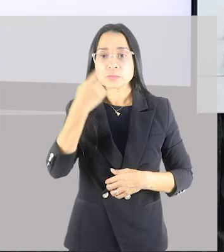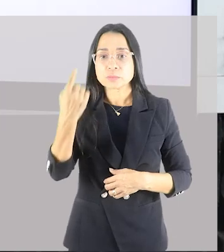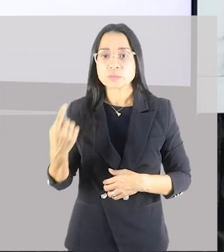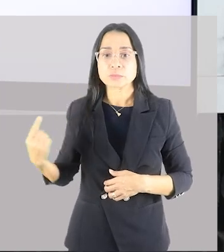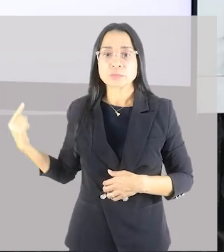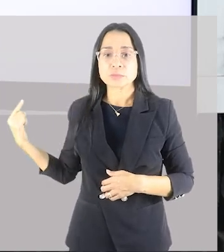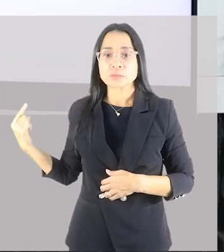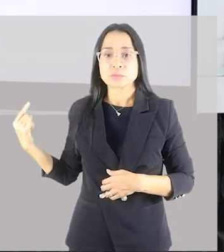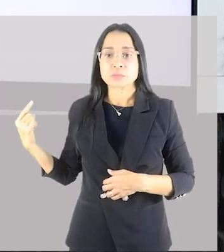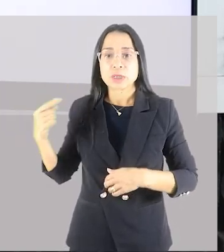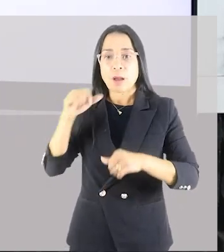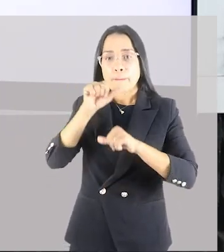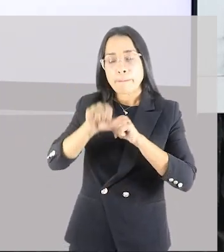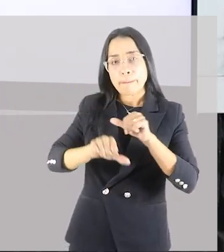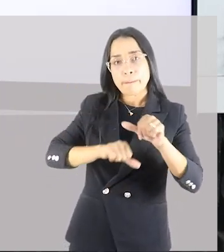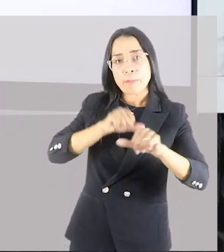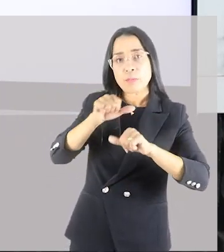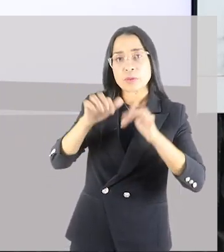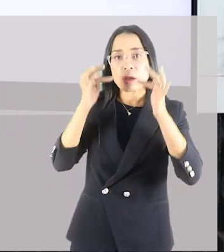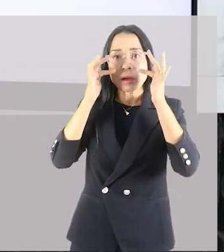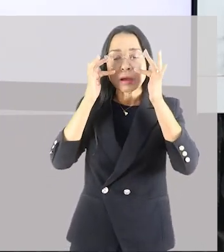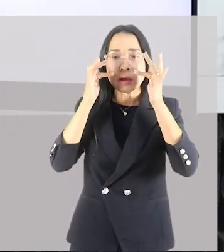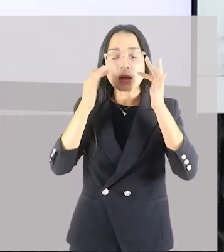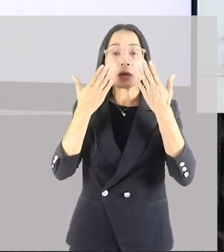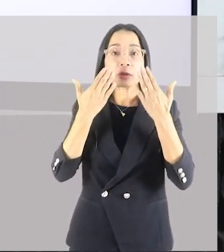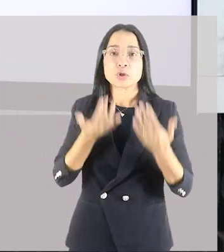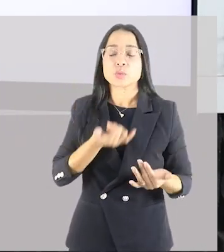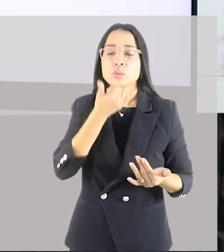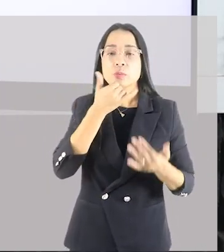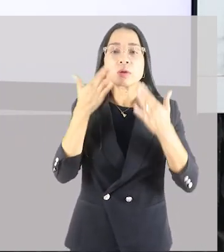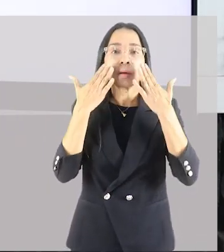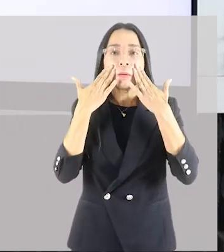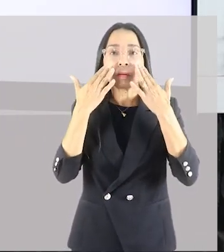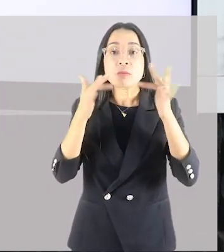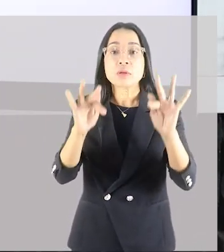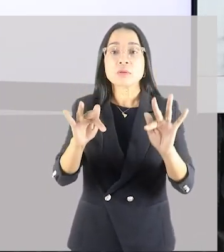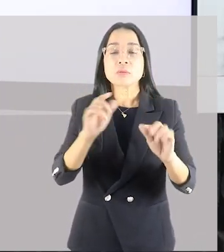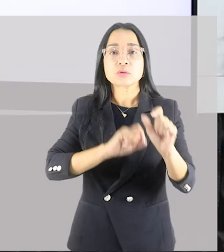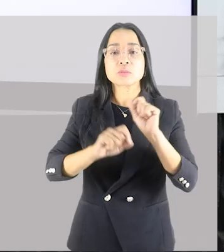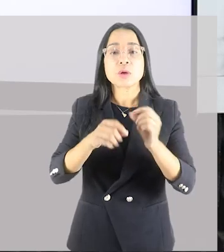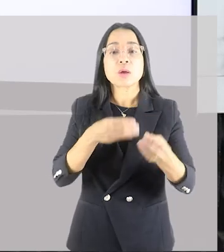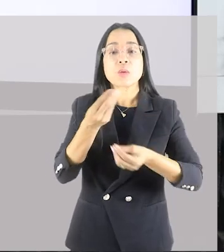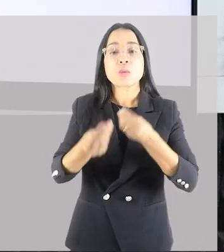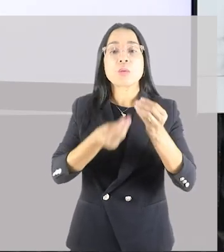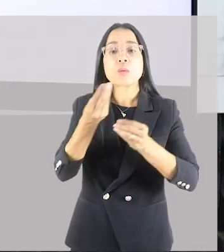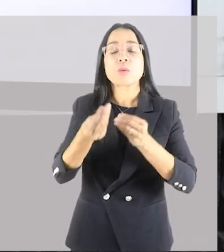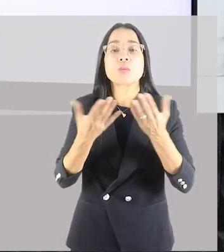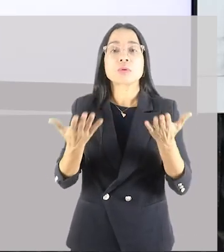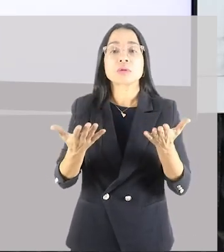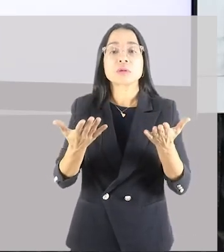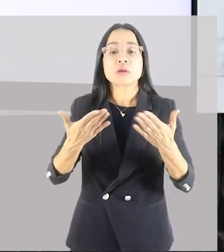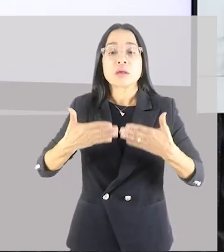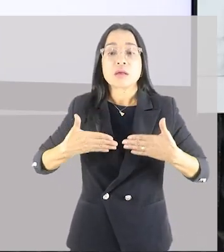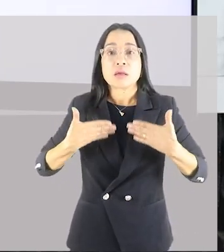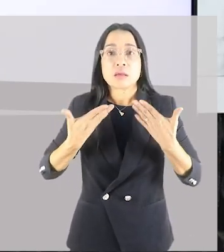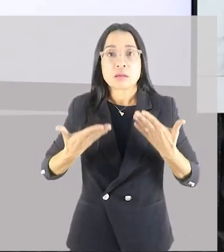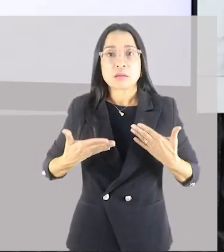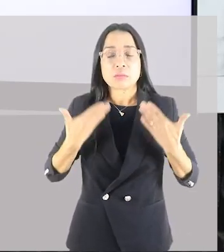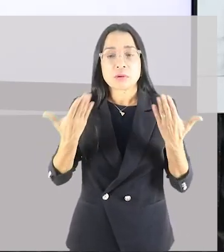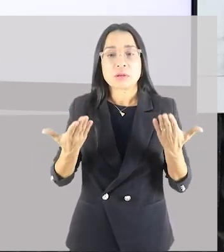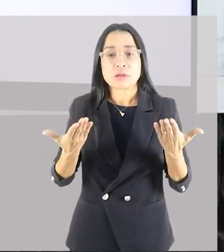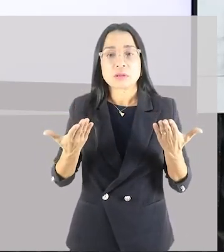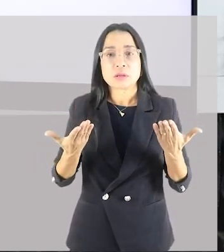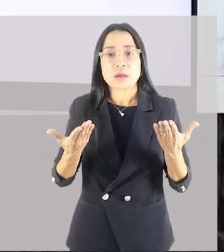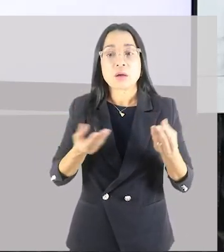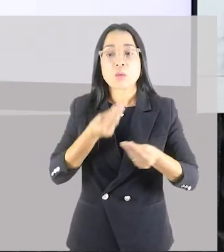até mudar o fenótipo, que é como a gente se expressa, como a gente está, é